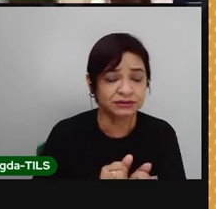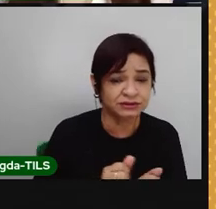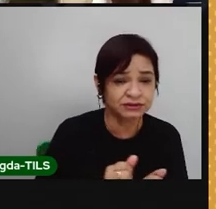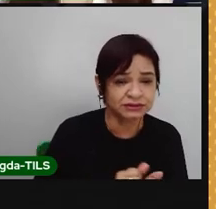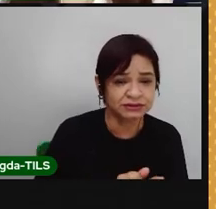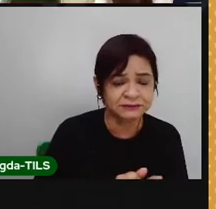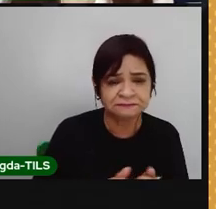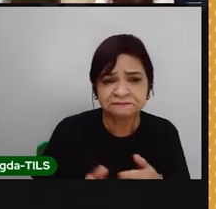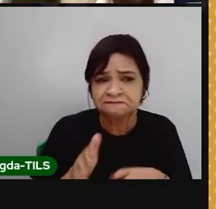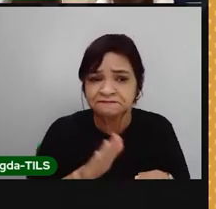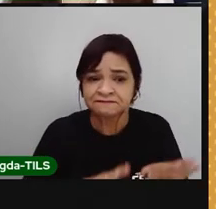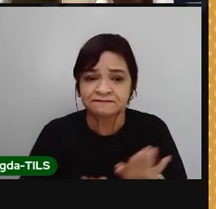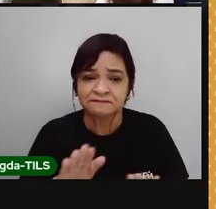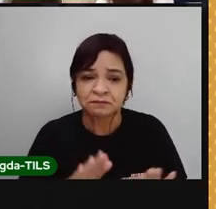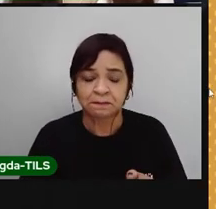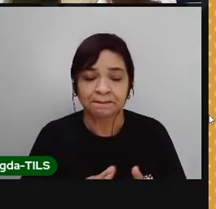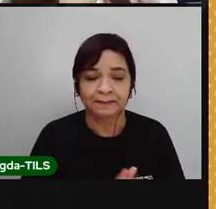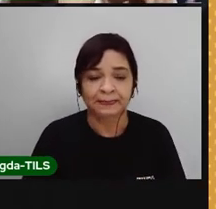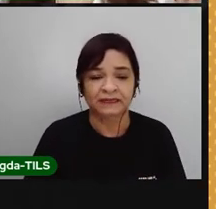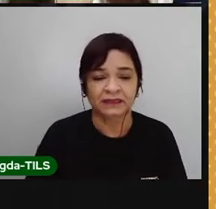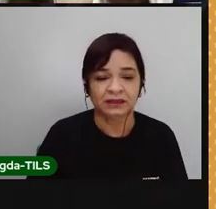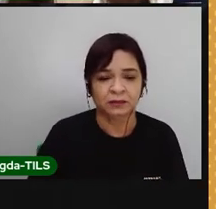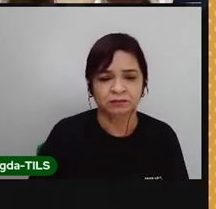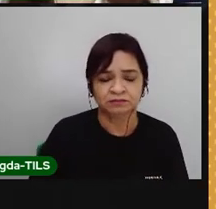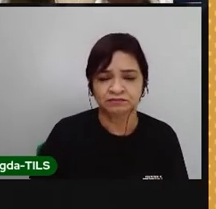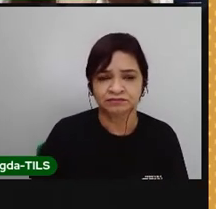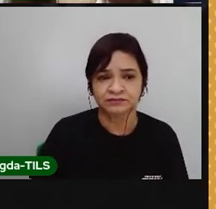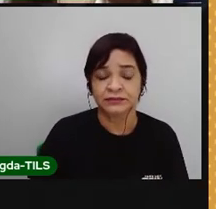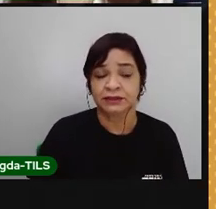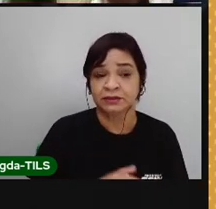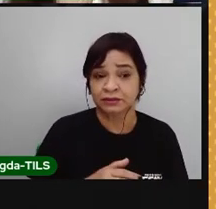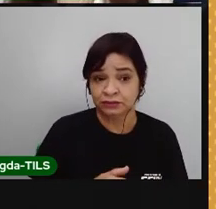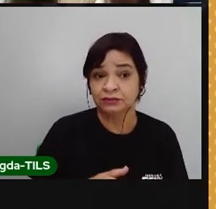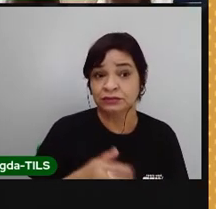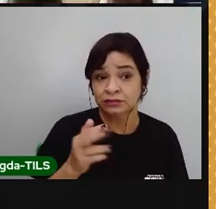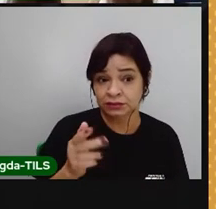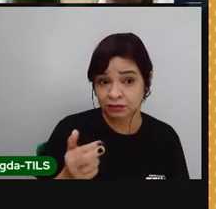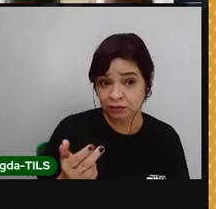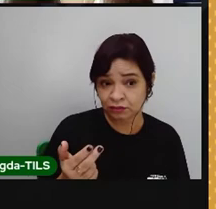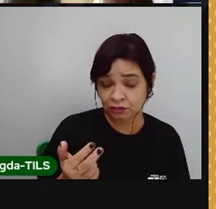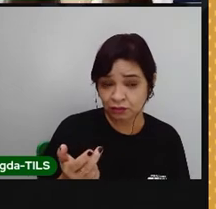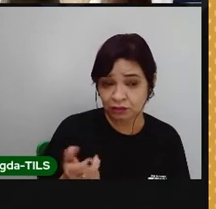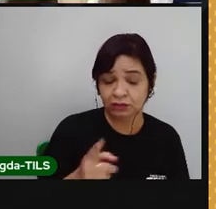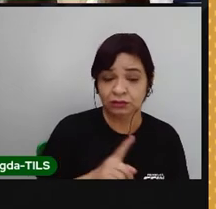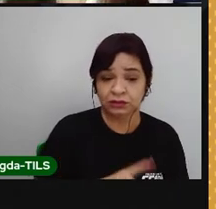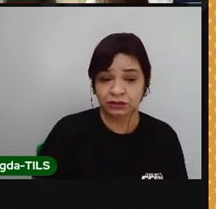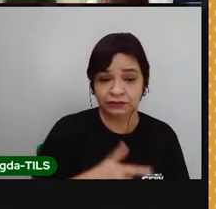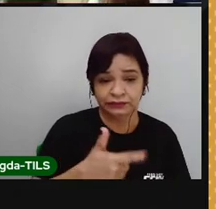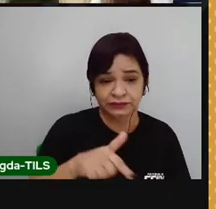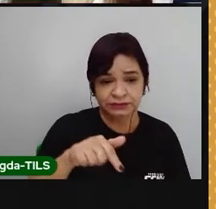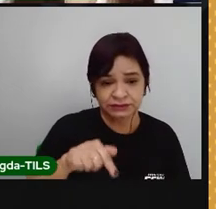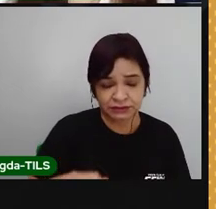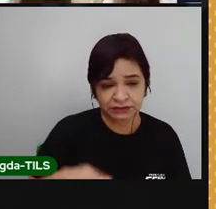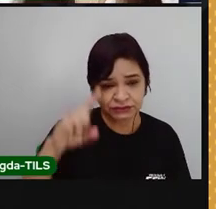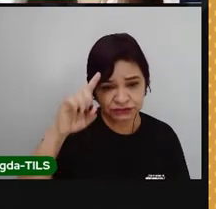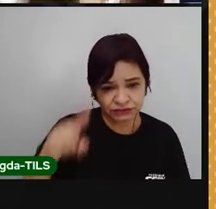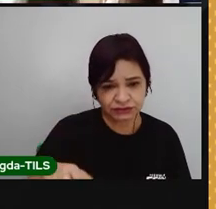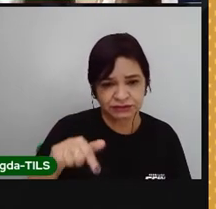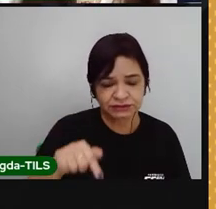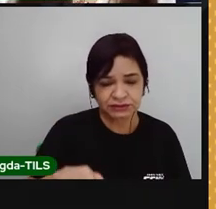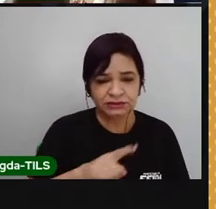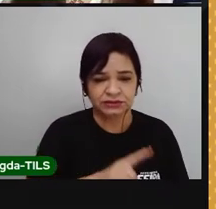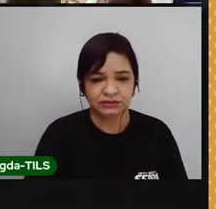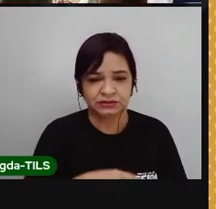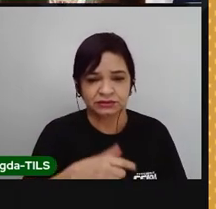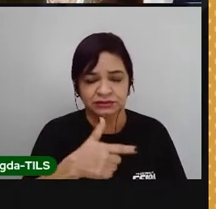dura essa rotação sincronizada? O mesmo tempo que vai durar a revolução, como vocês vão ver. 27 dias, 7 horas e 23